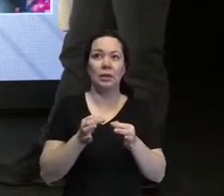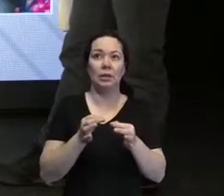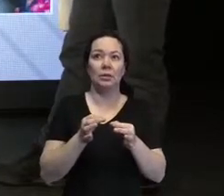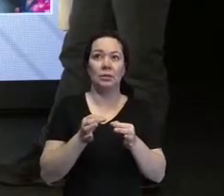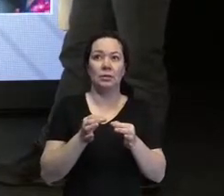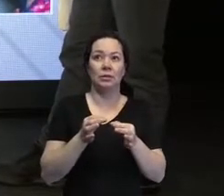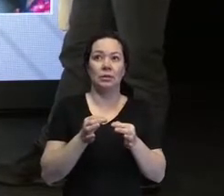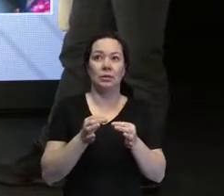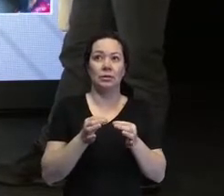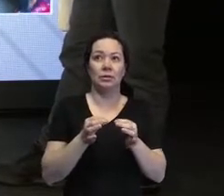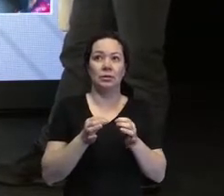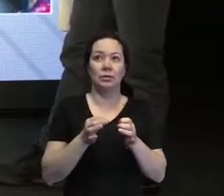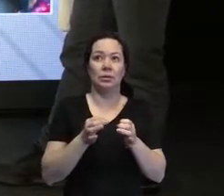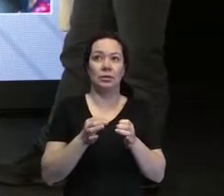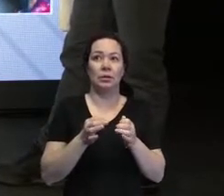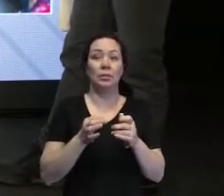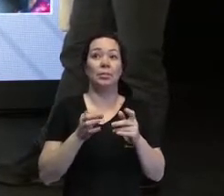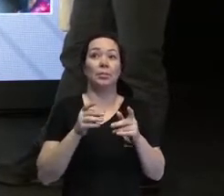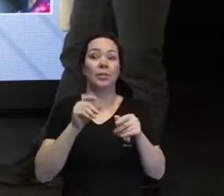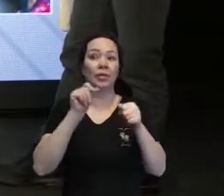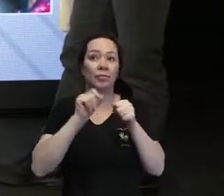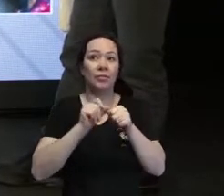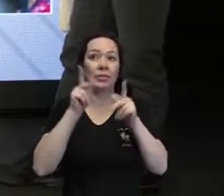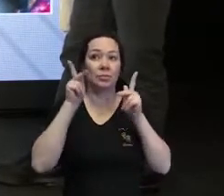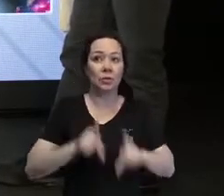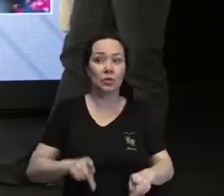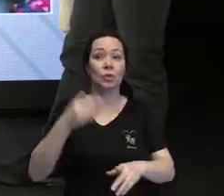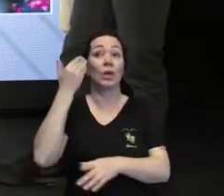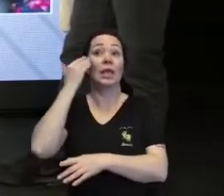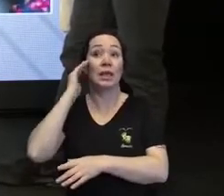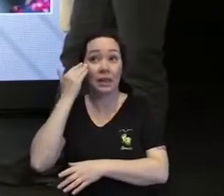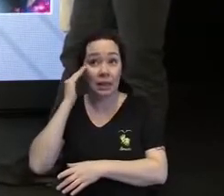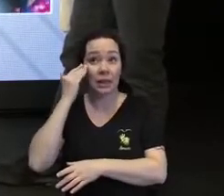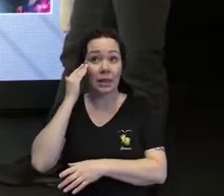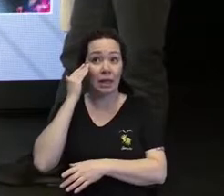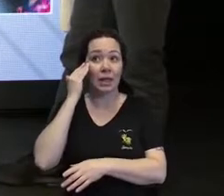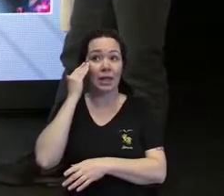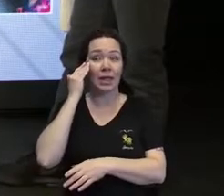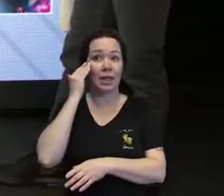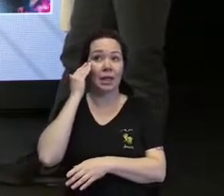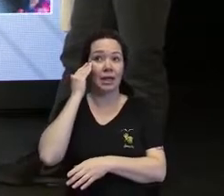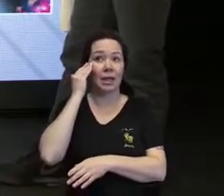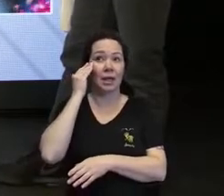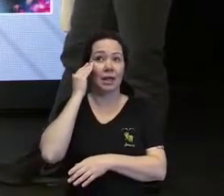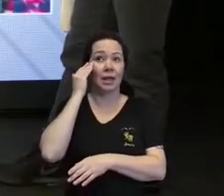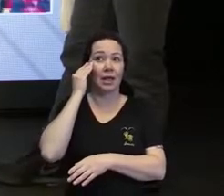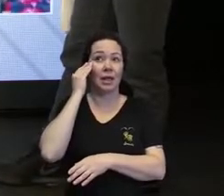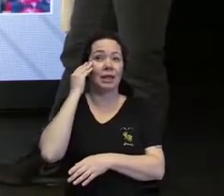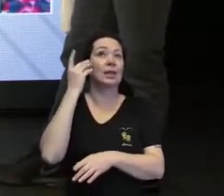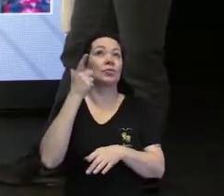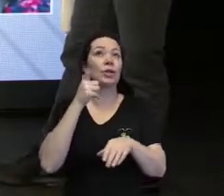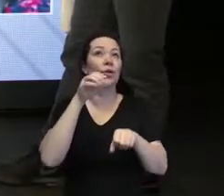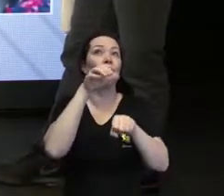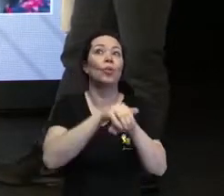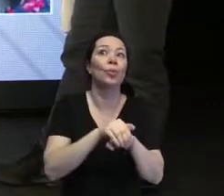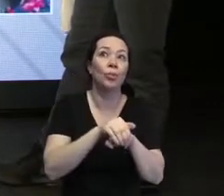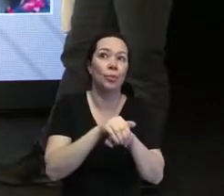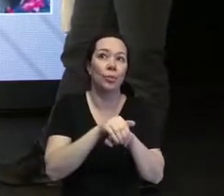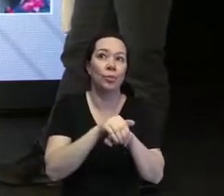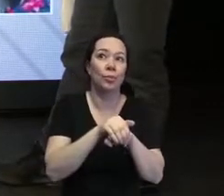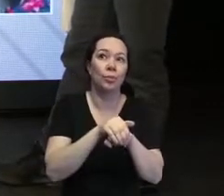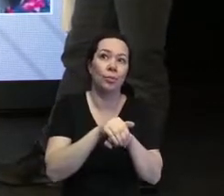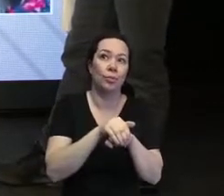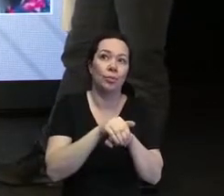No sentido das pessoas entenderem que, efetivamente, não existe culpa, ou seja, o meu